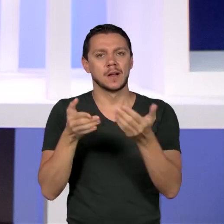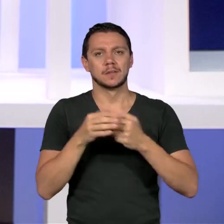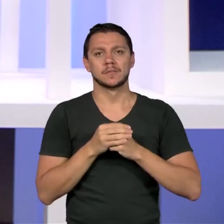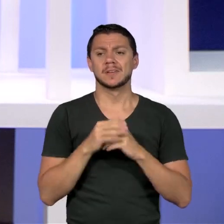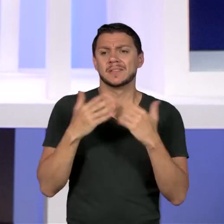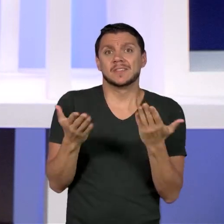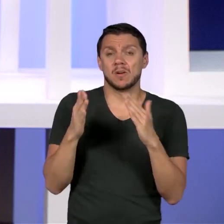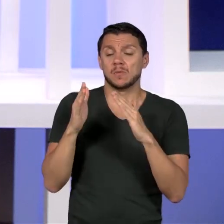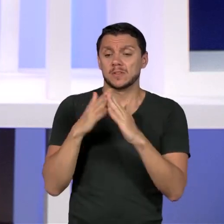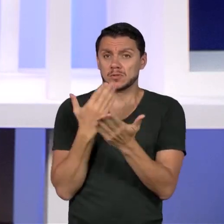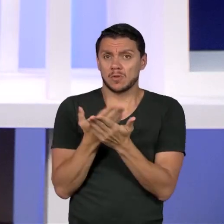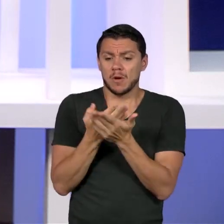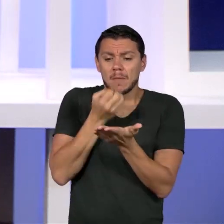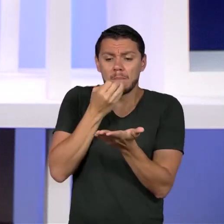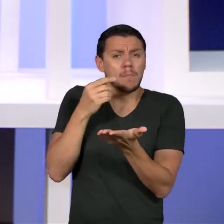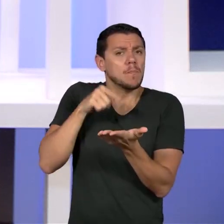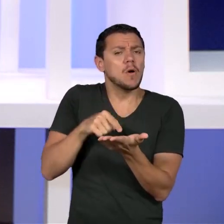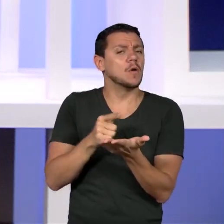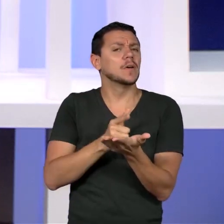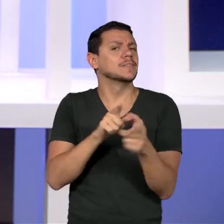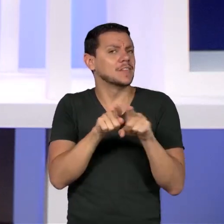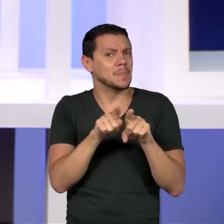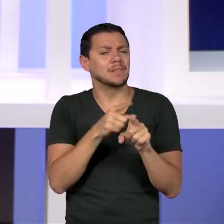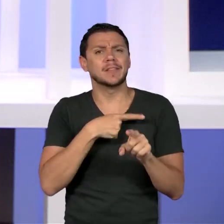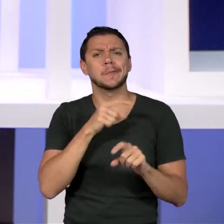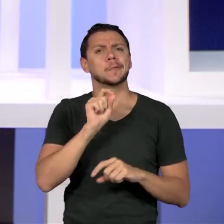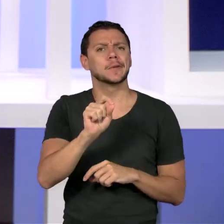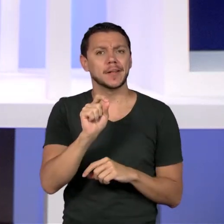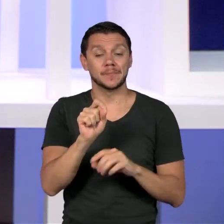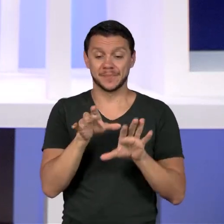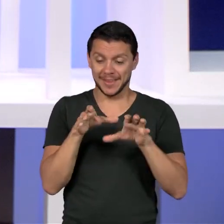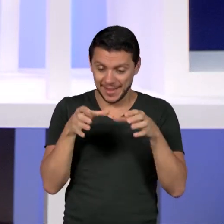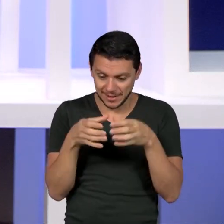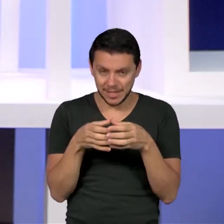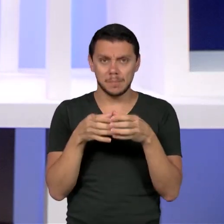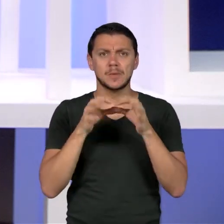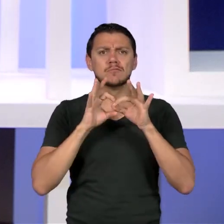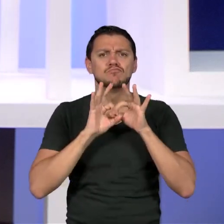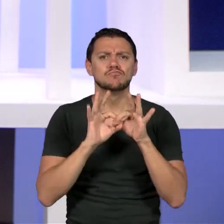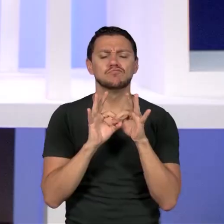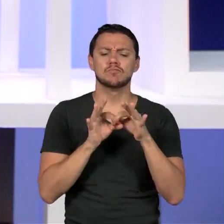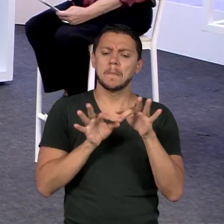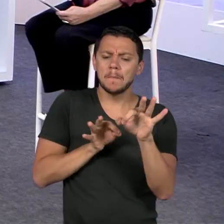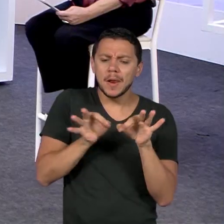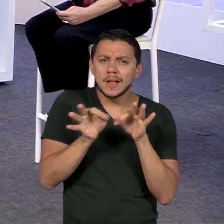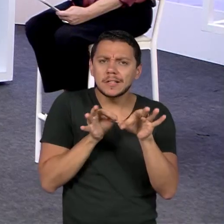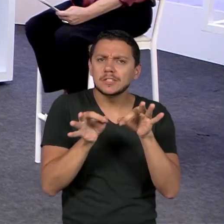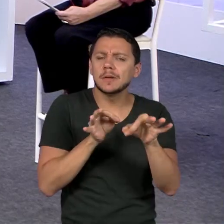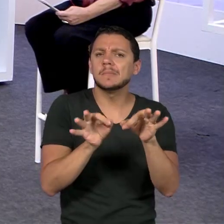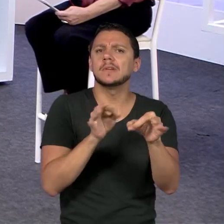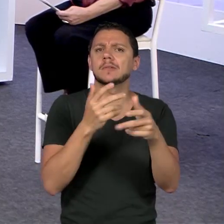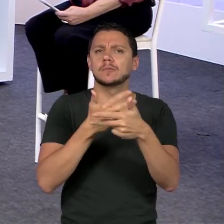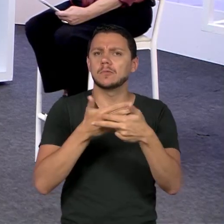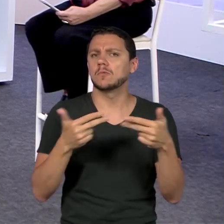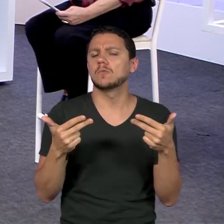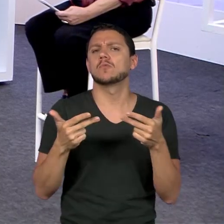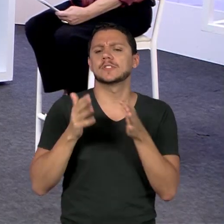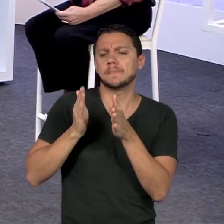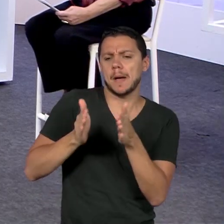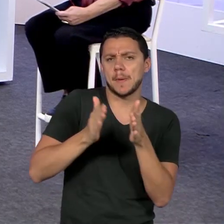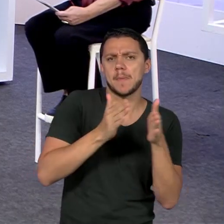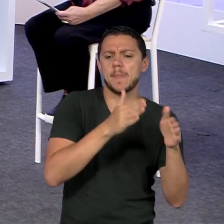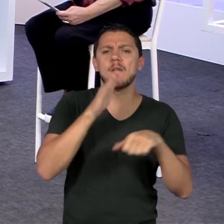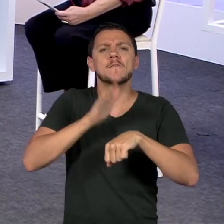tem também uma equipe que planeja junto e discute o que vai ser